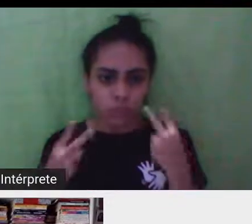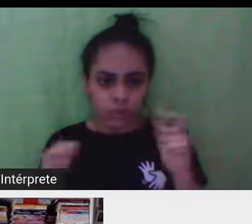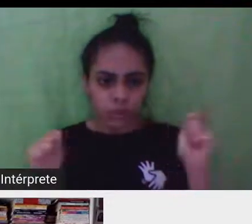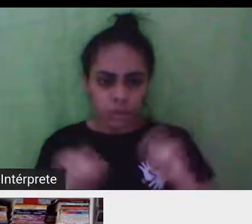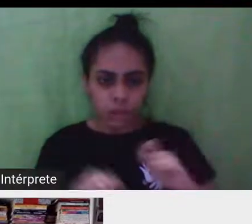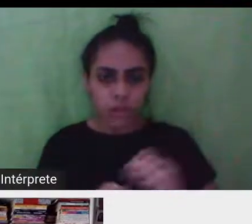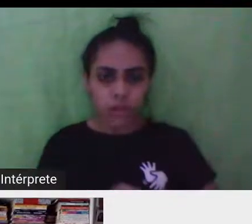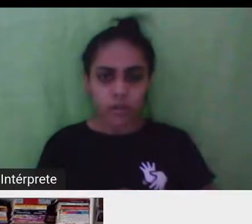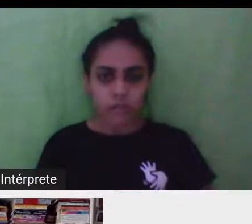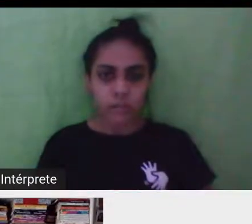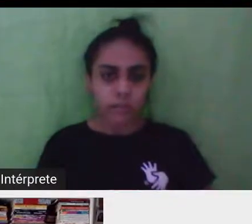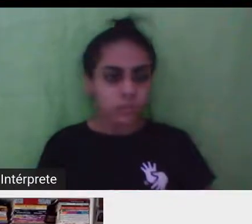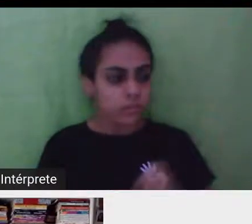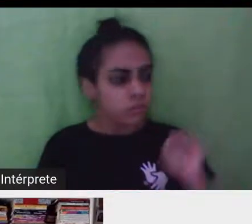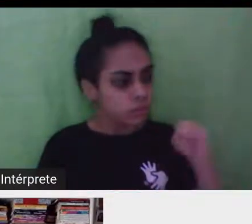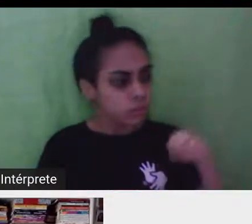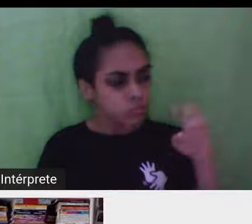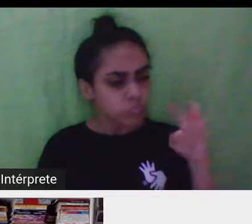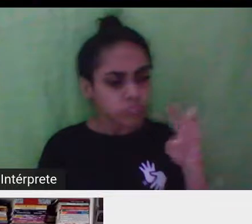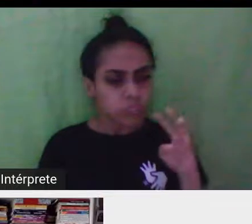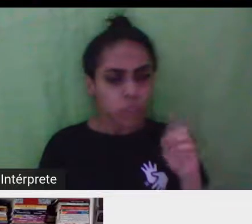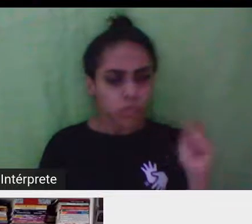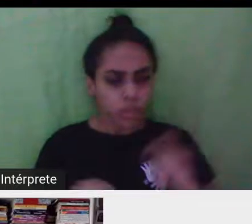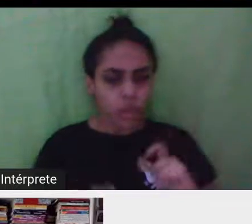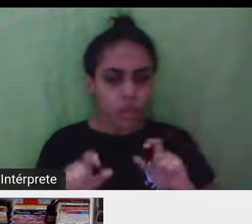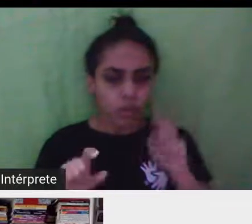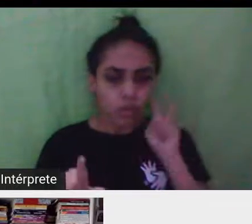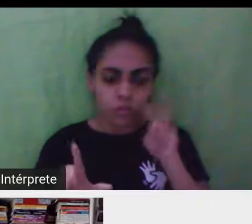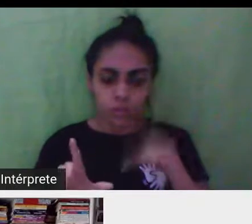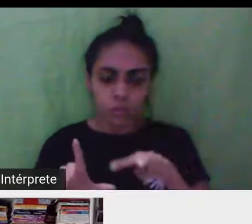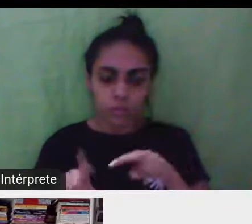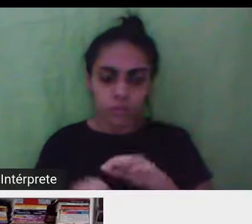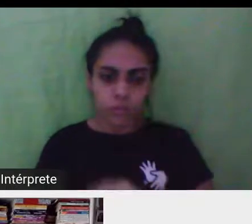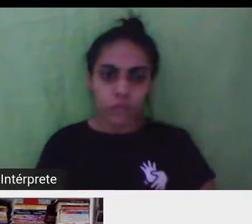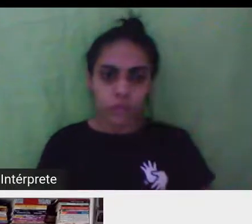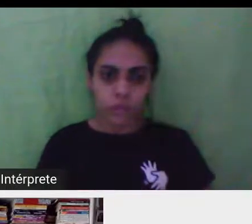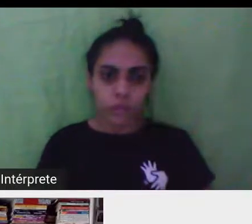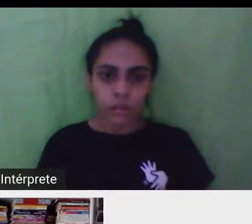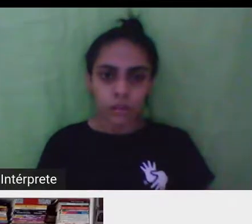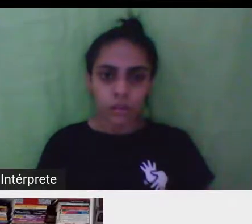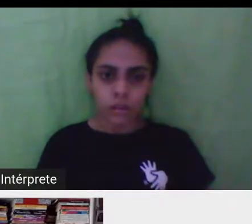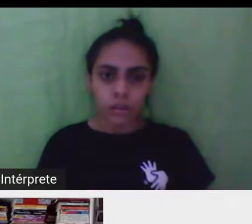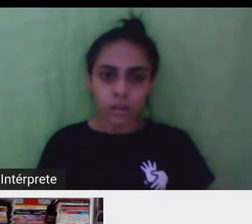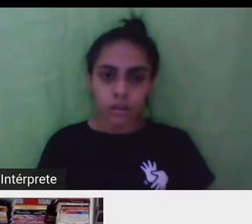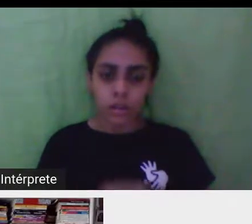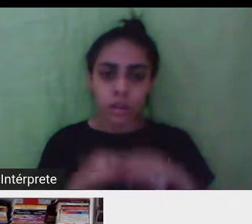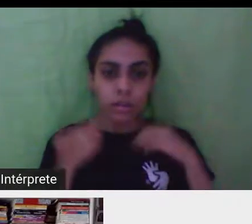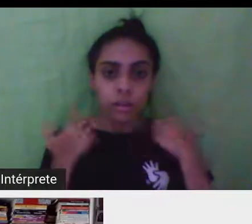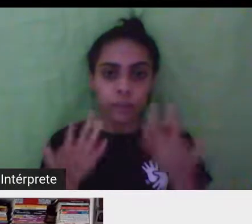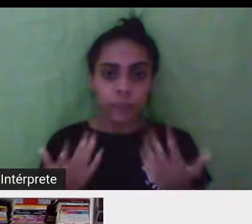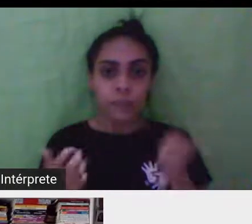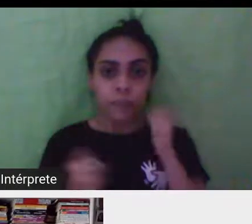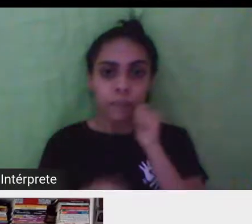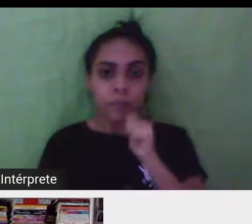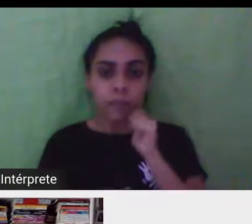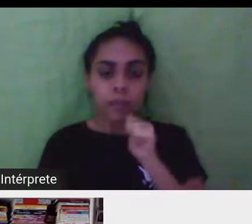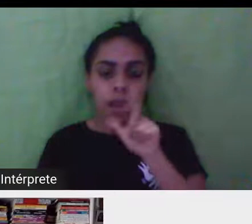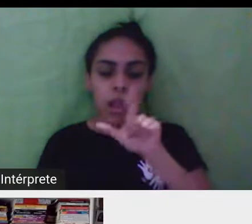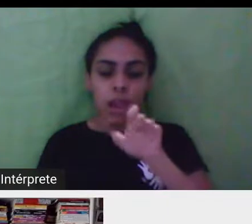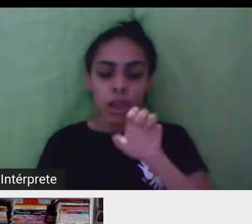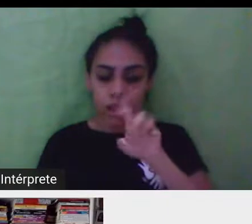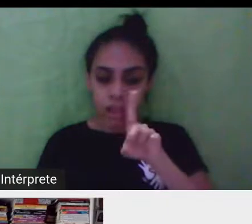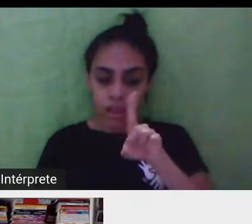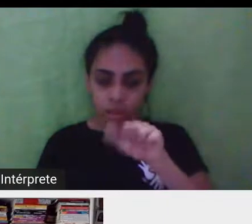Não, a gente está tudo vendo. Para mim, eu desapareci um pouco. Então, assim, ela vai, né? A Leda, ela sai